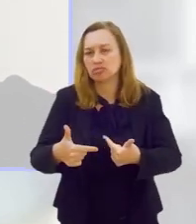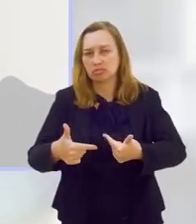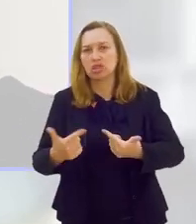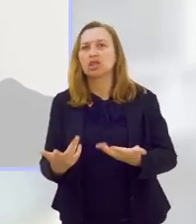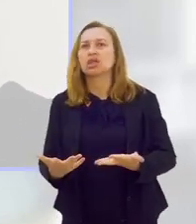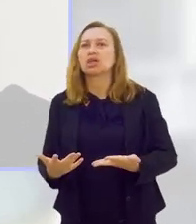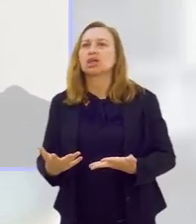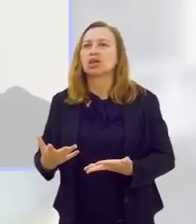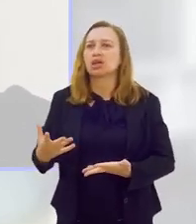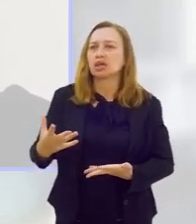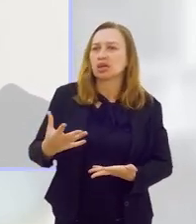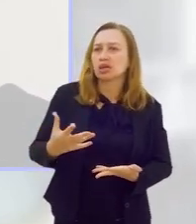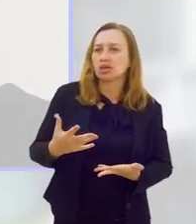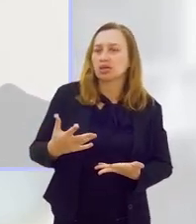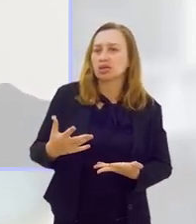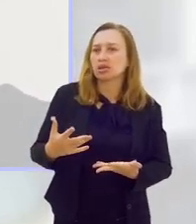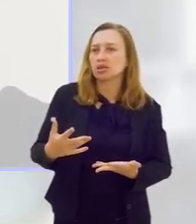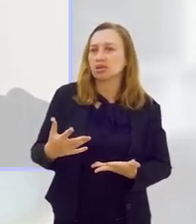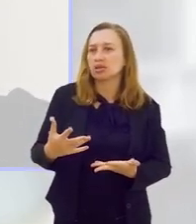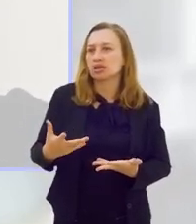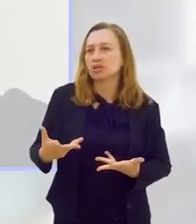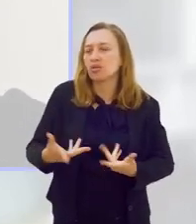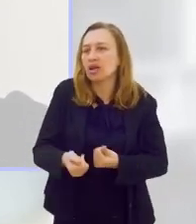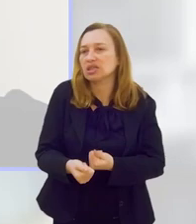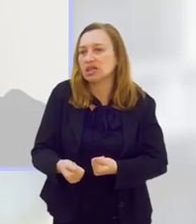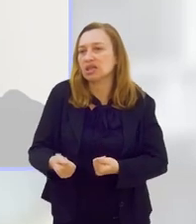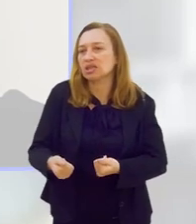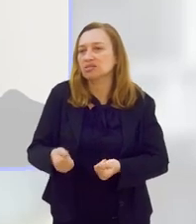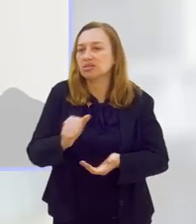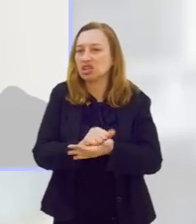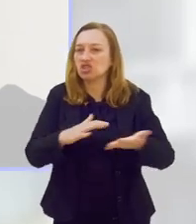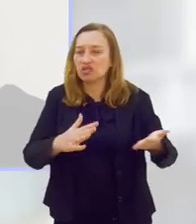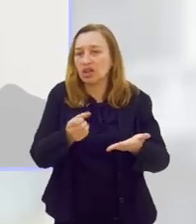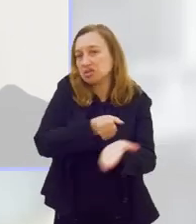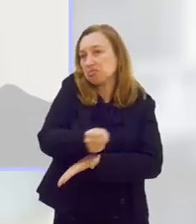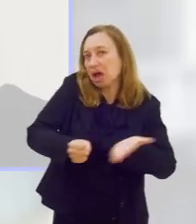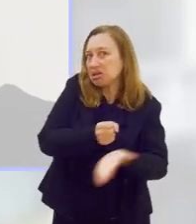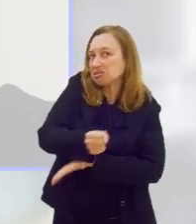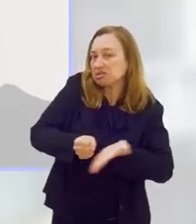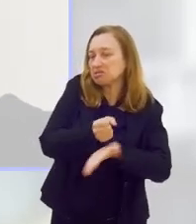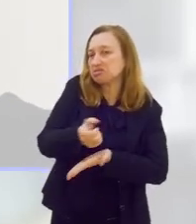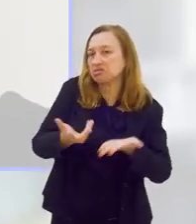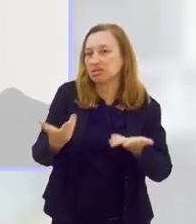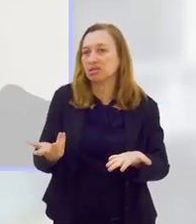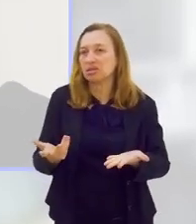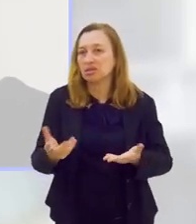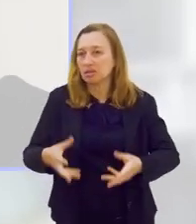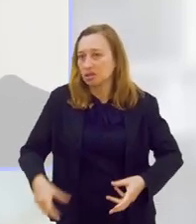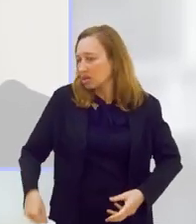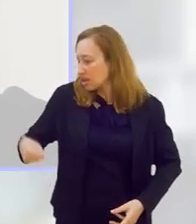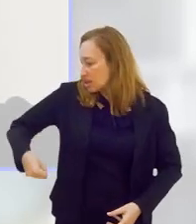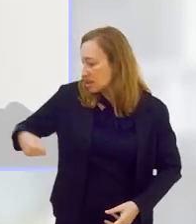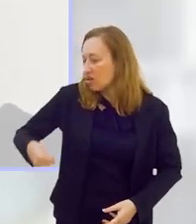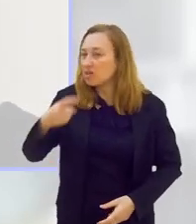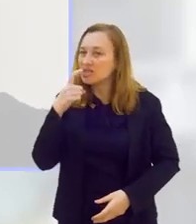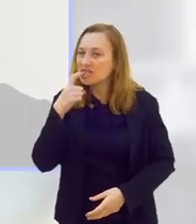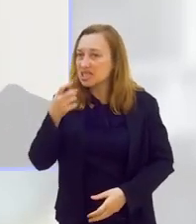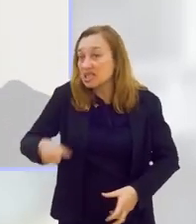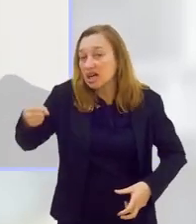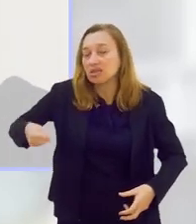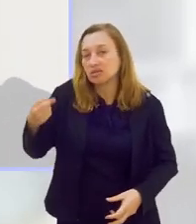básicas, como carregar as sacolas do mercado, subir num ônibus, caminhar até o ponto